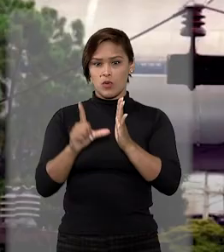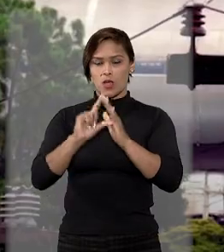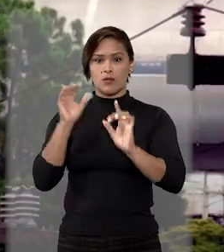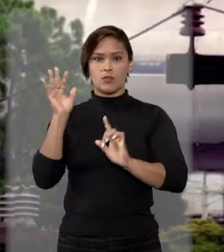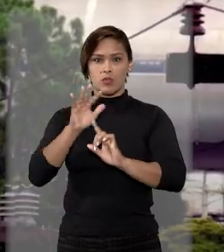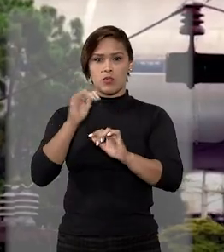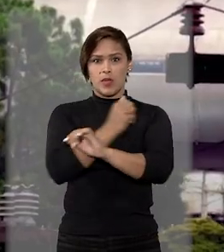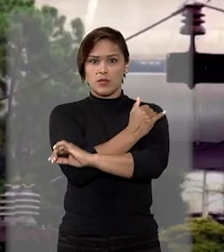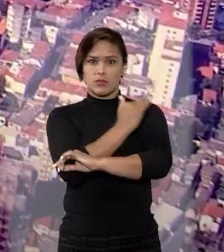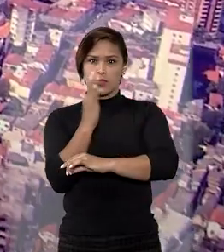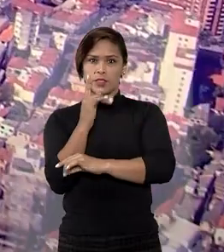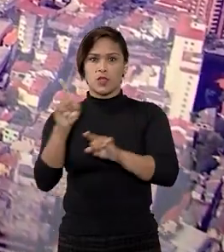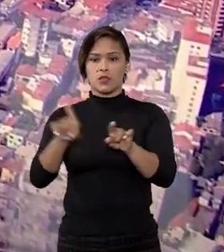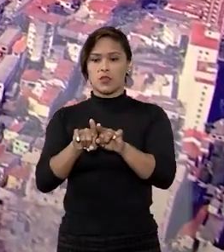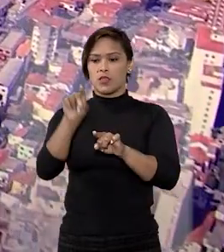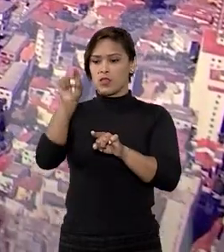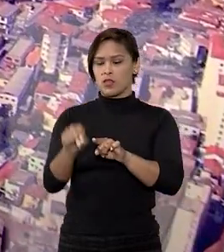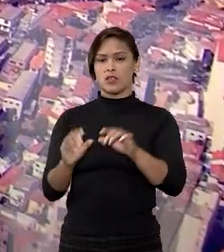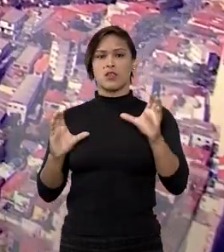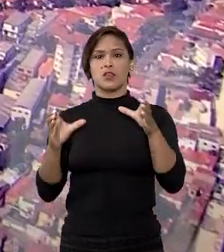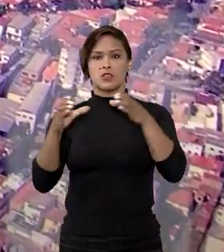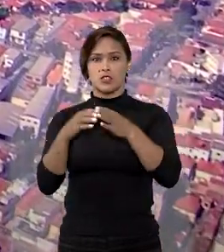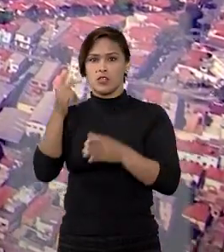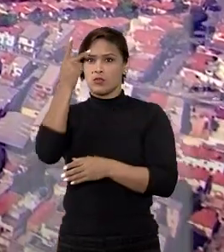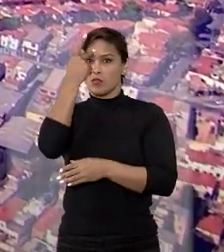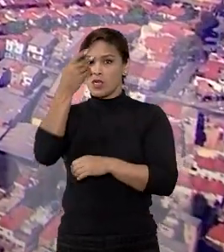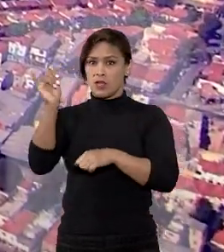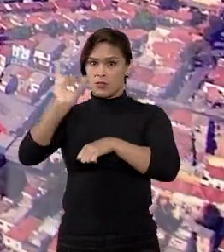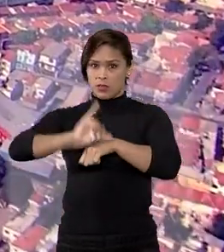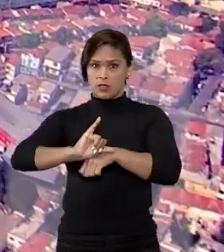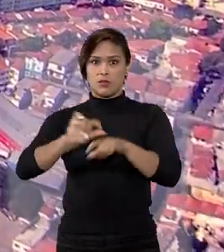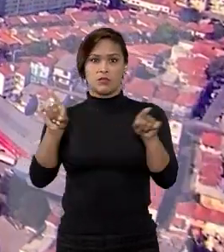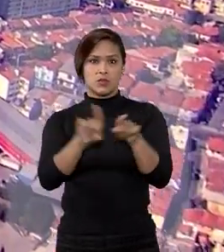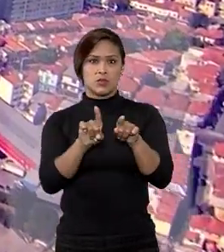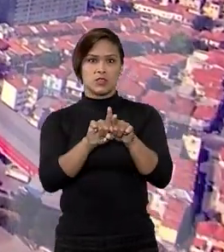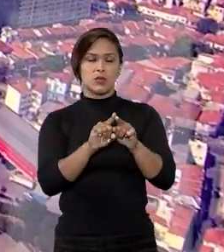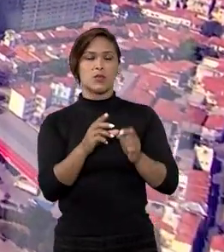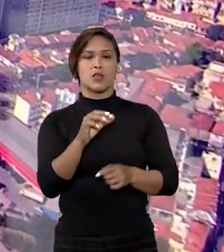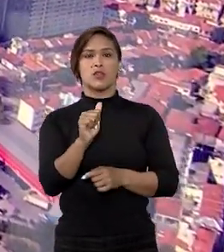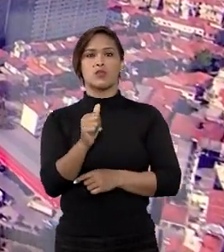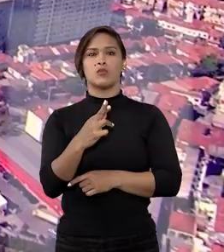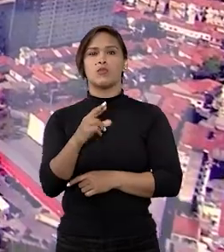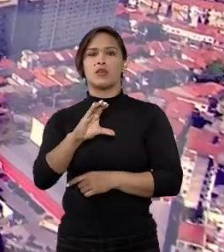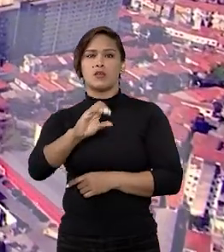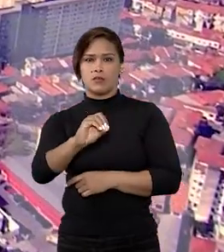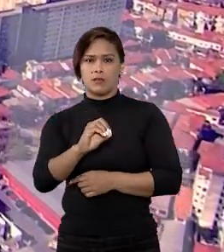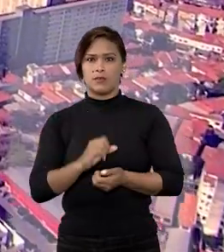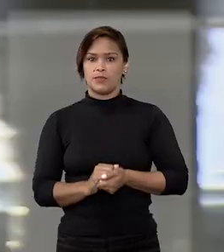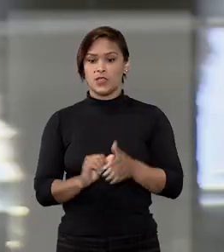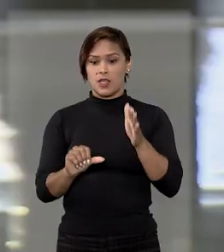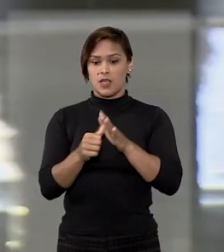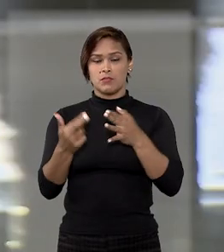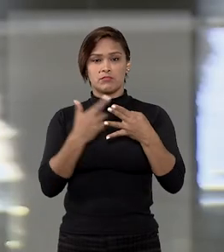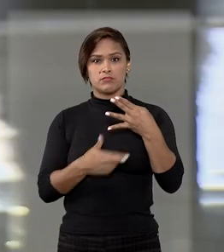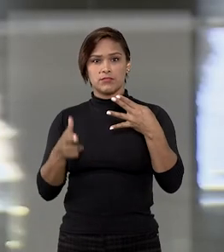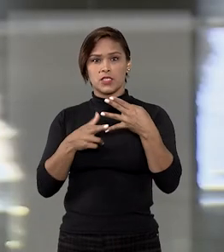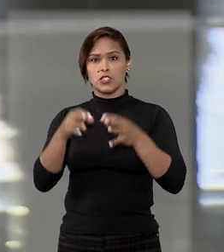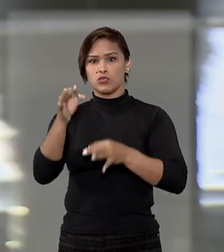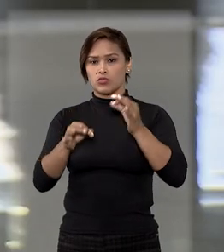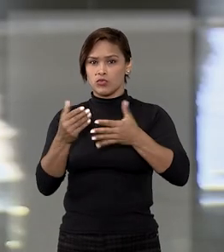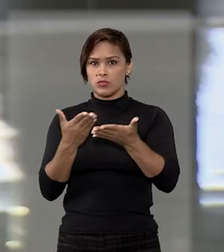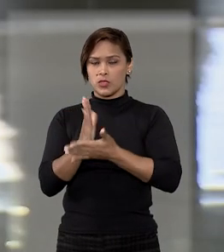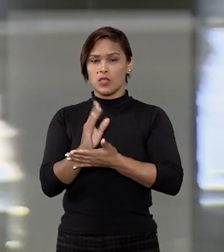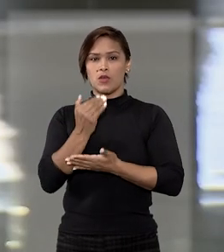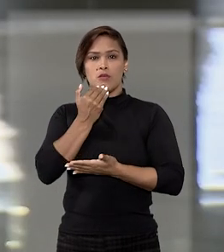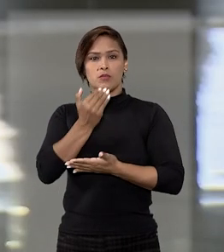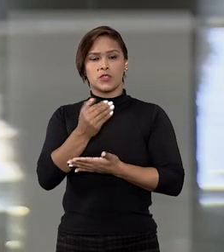prévio do seu impacto ambiental, tanto no caso da região central da capital paulista quanto no do Arco Pinheiros. A primeira instância julgou